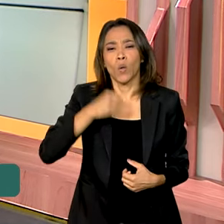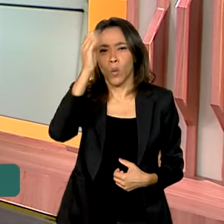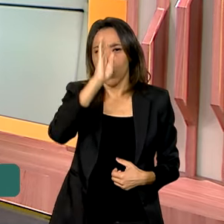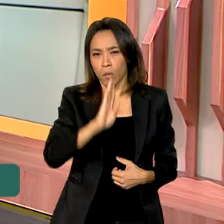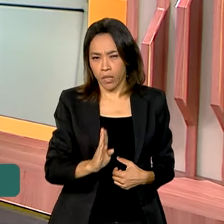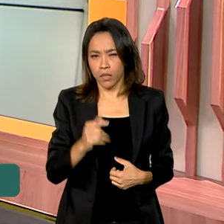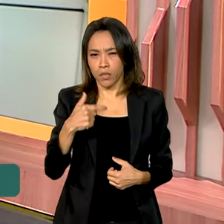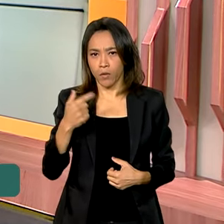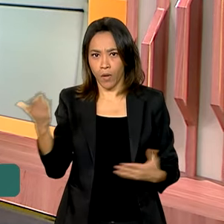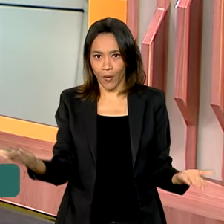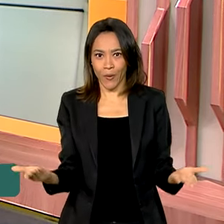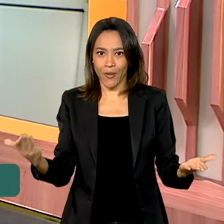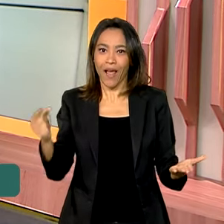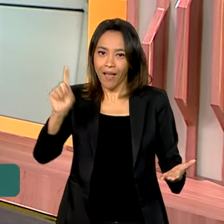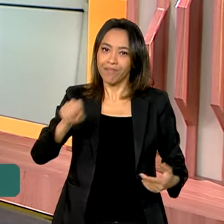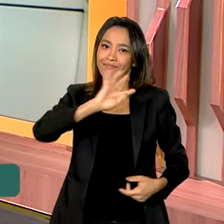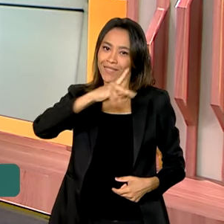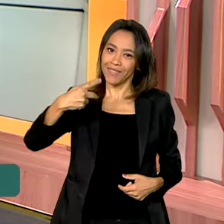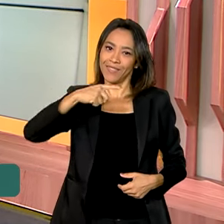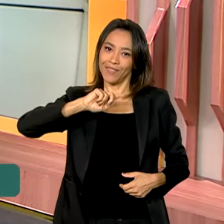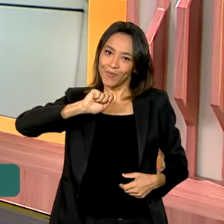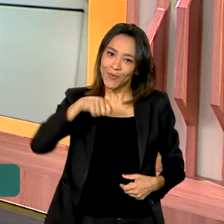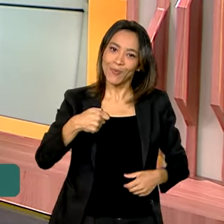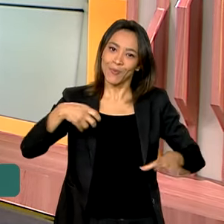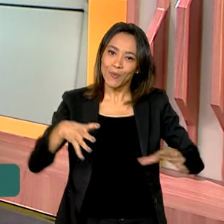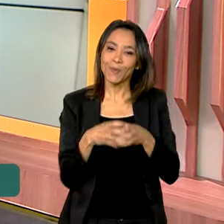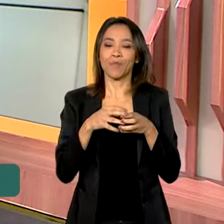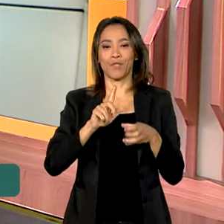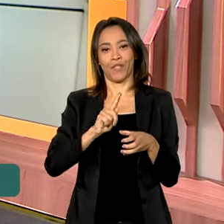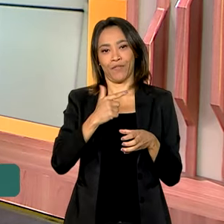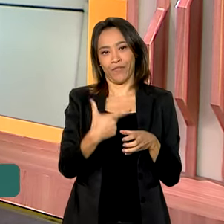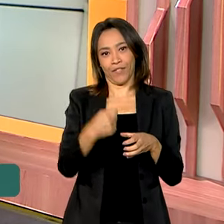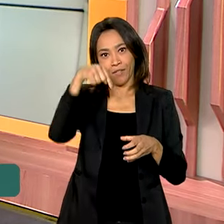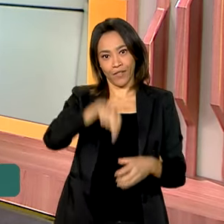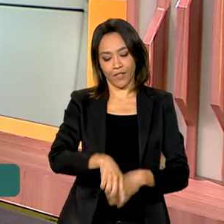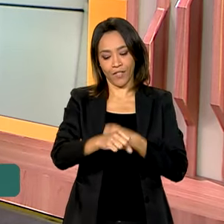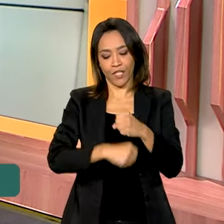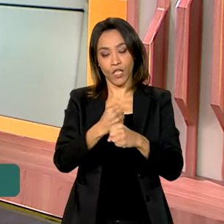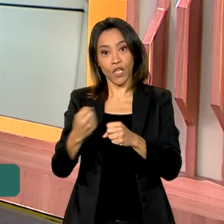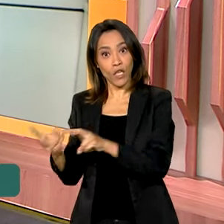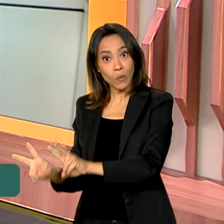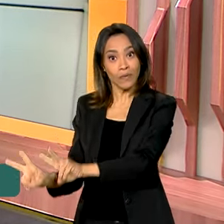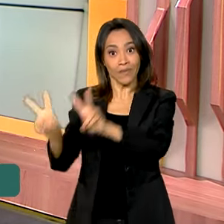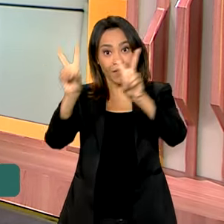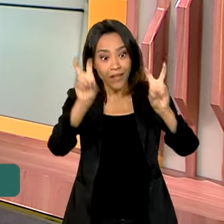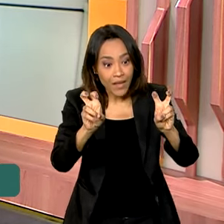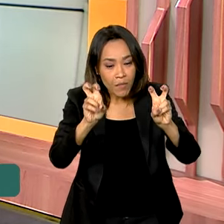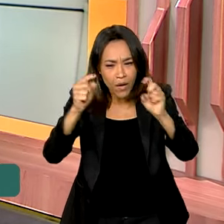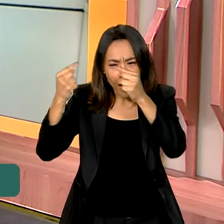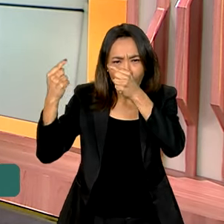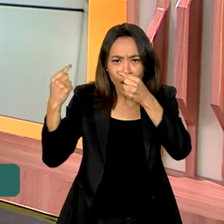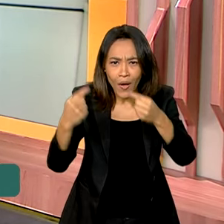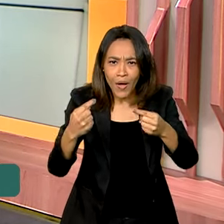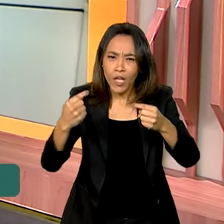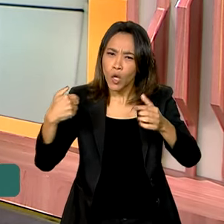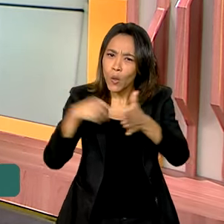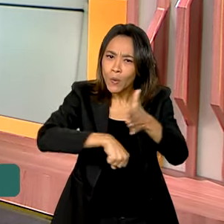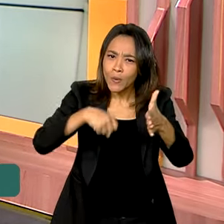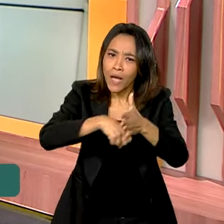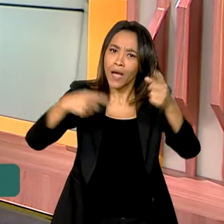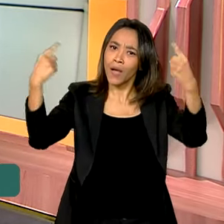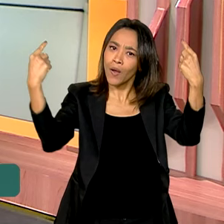presidência do G20 neste ano e colocou o combate à fome como tema central aí da discussão